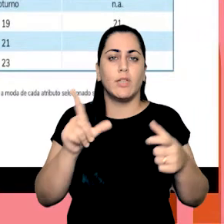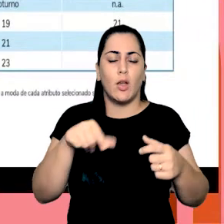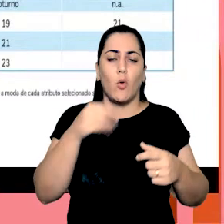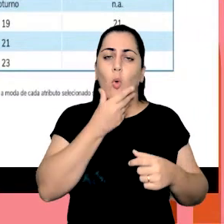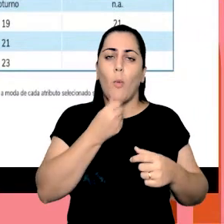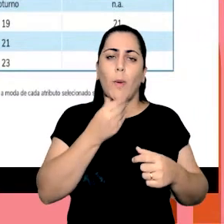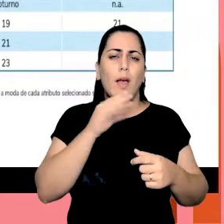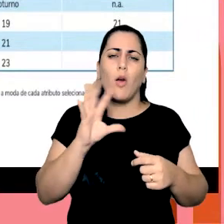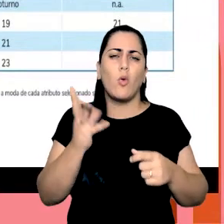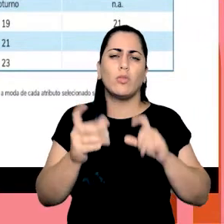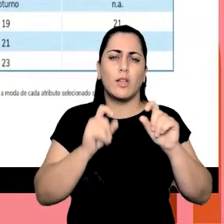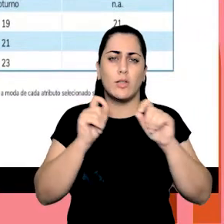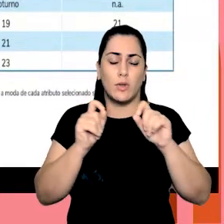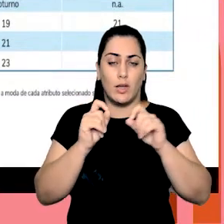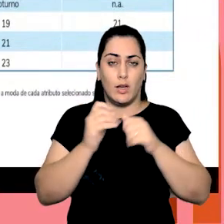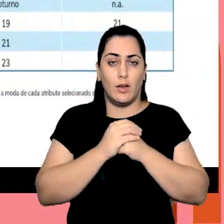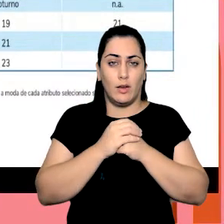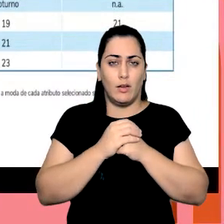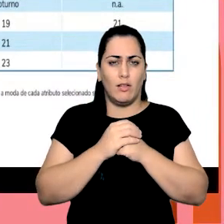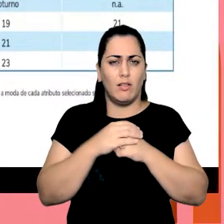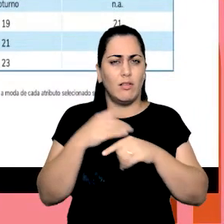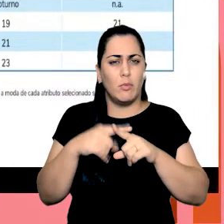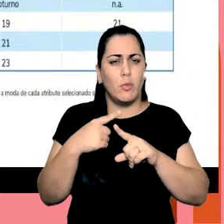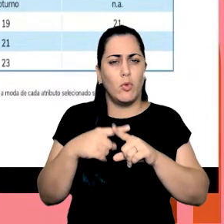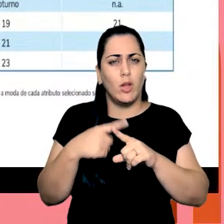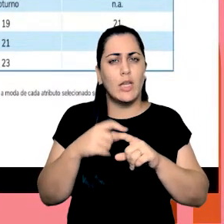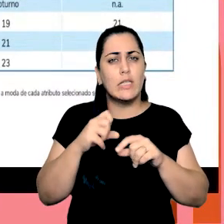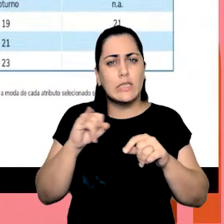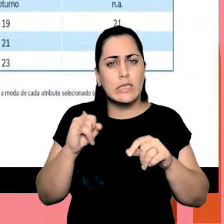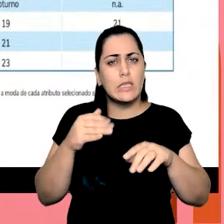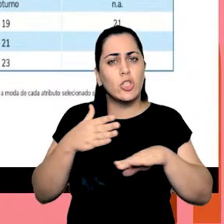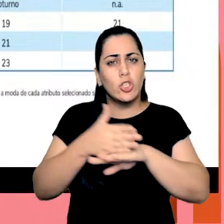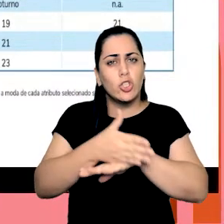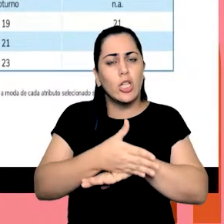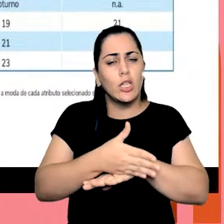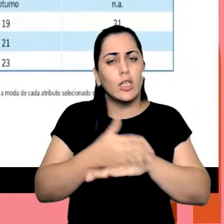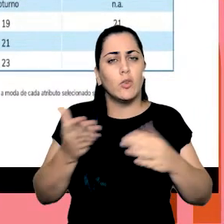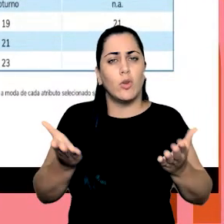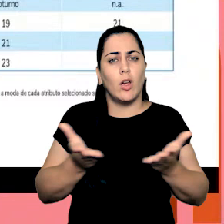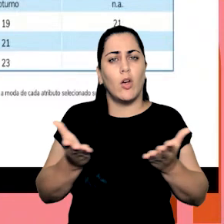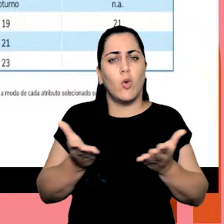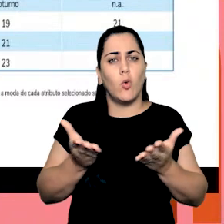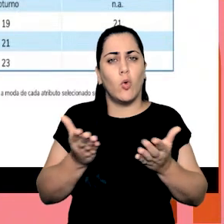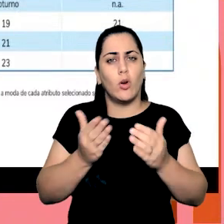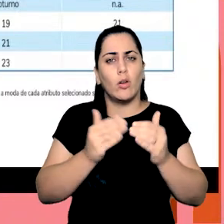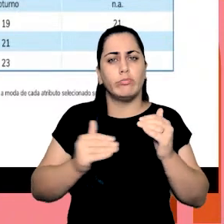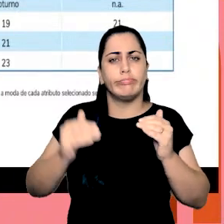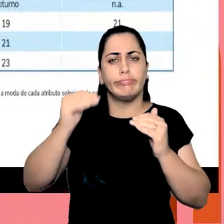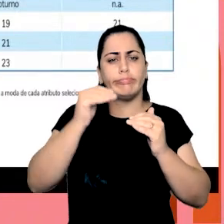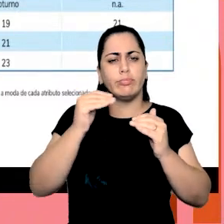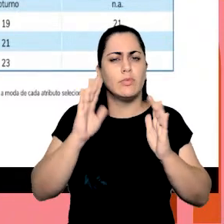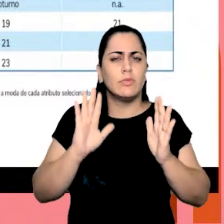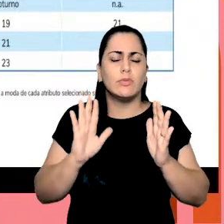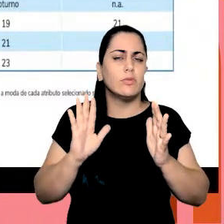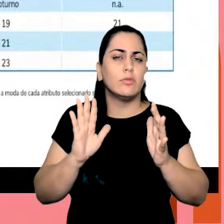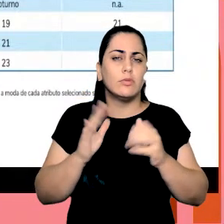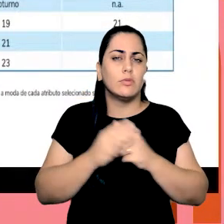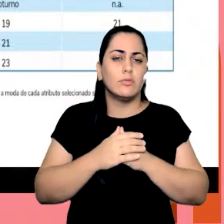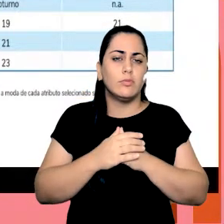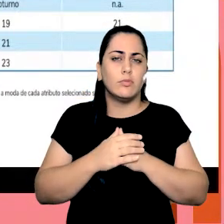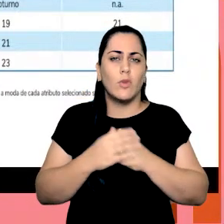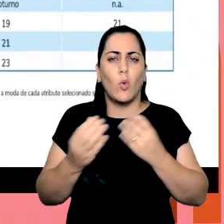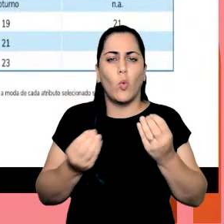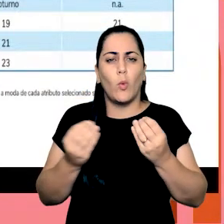E o que que está acontecendo, gente? Como assim? Se a gente está ingressando mais e ainda no outro nível, no outro step, essas,